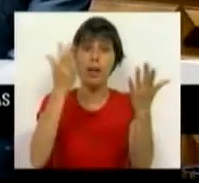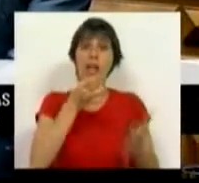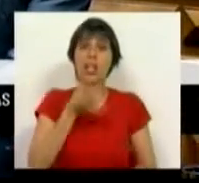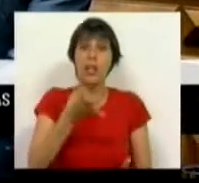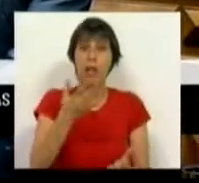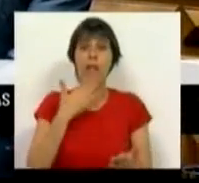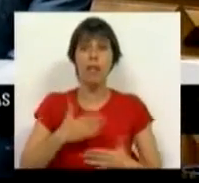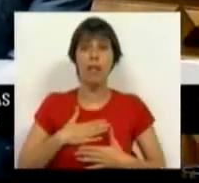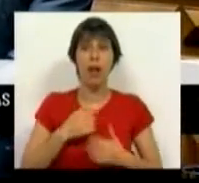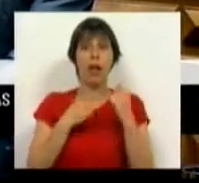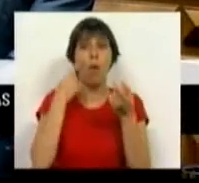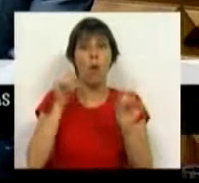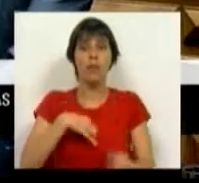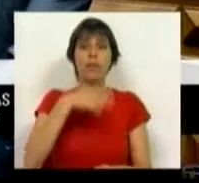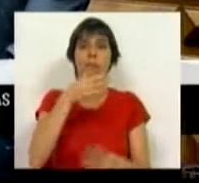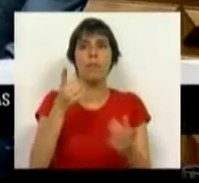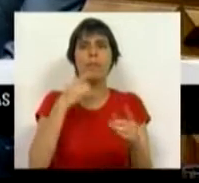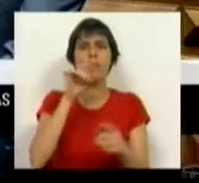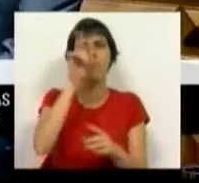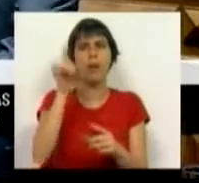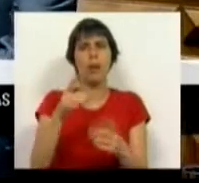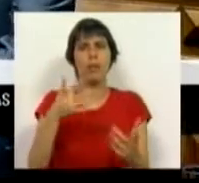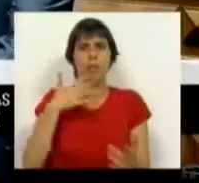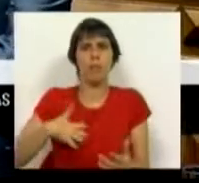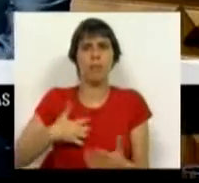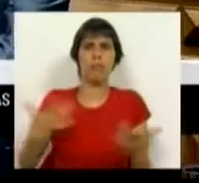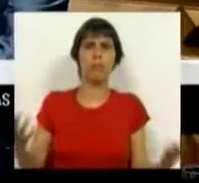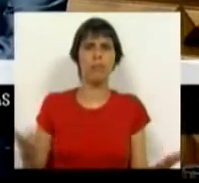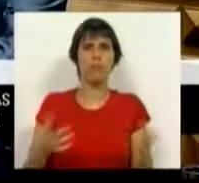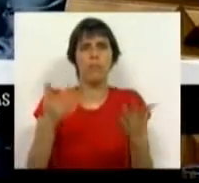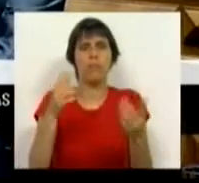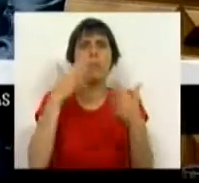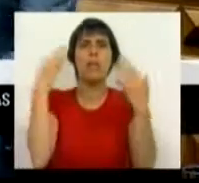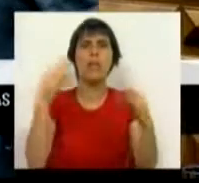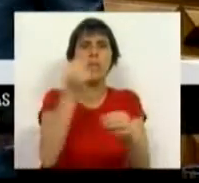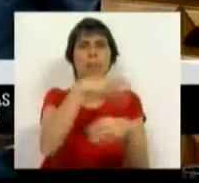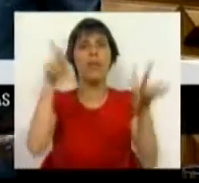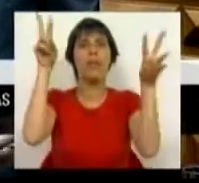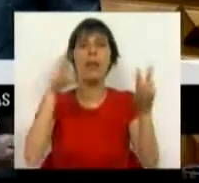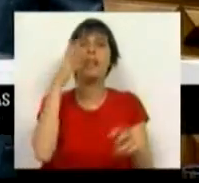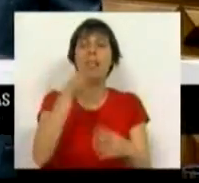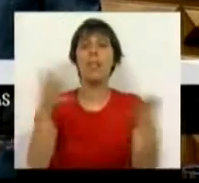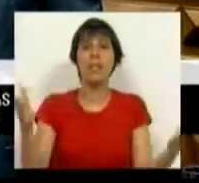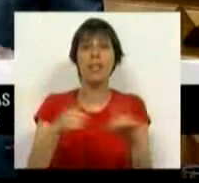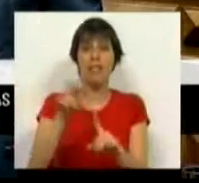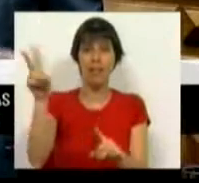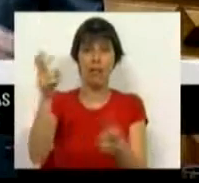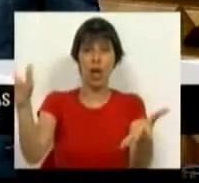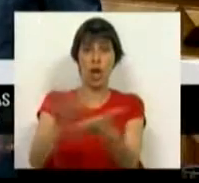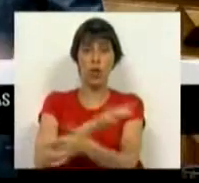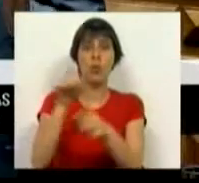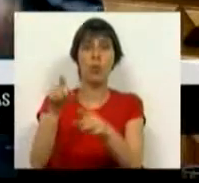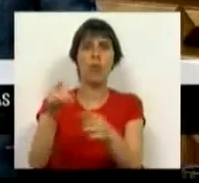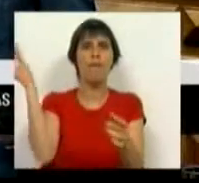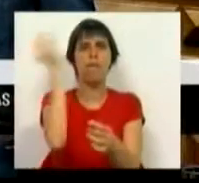gentileza de me ter dado de novo a palavra, mas trata-se de uma questão de honorabilidade. E numa simples frase dizer o seguinte, essas duas notícias